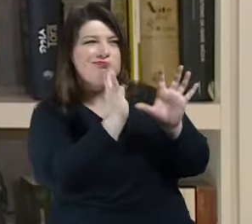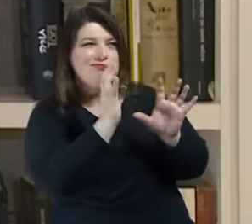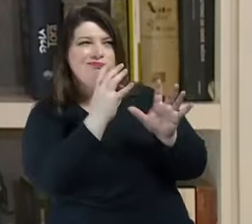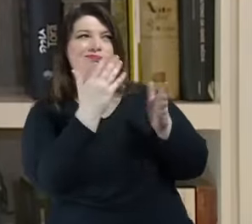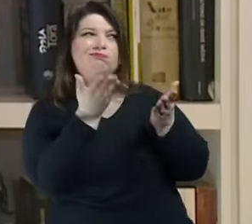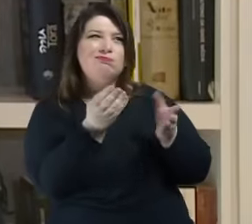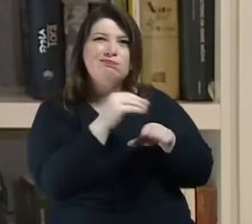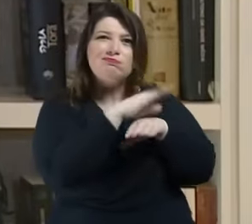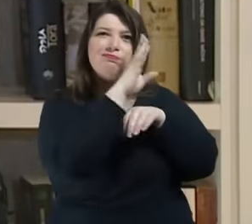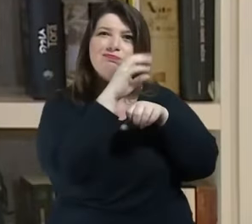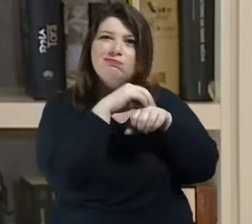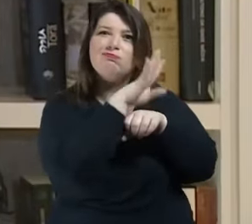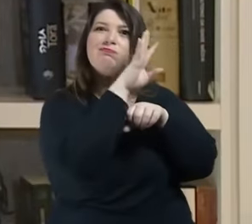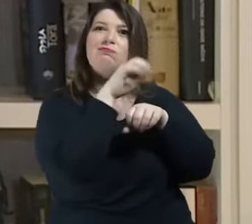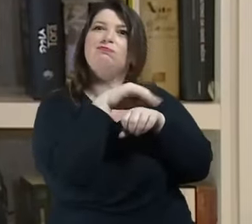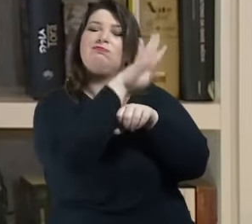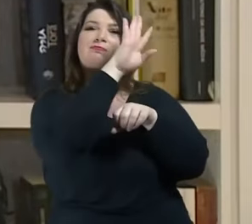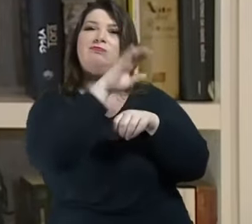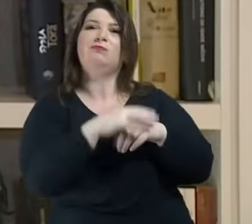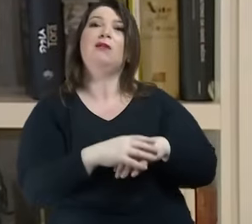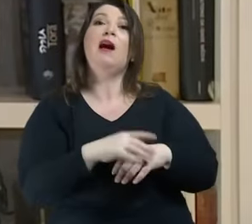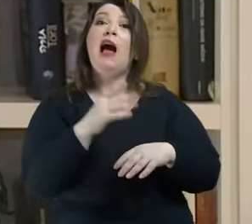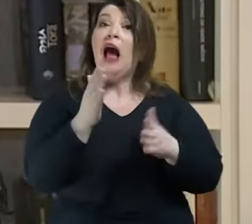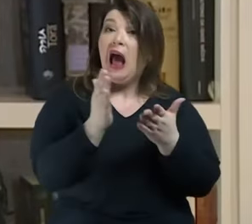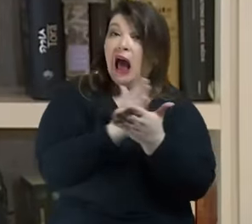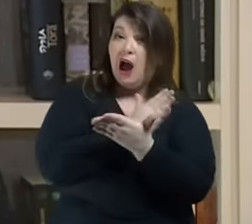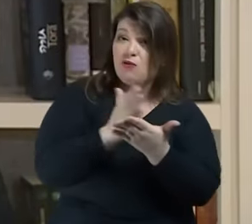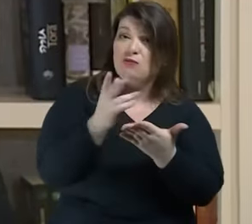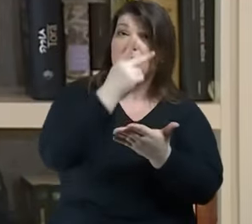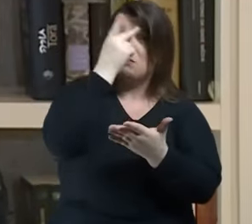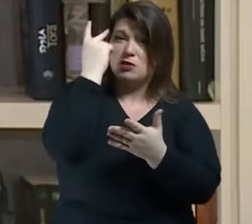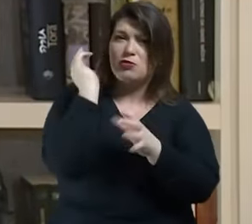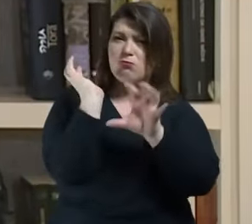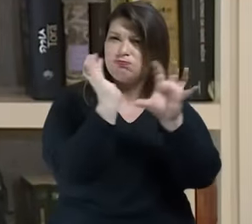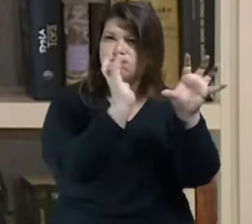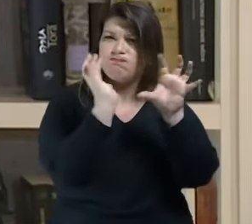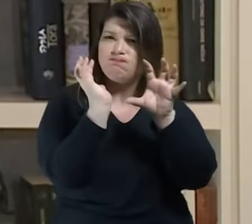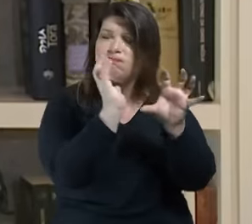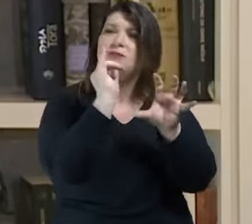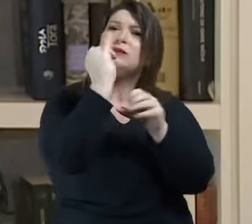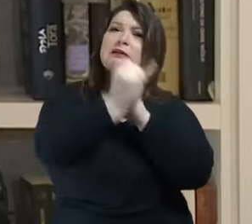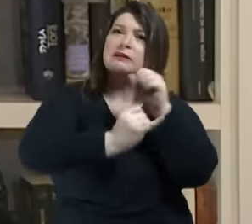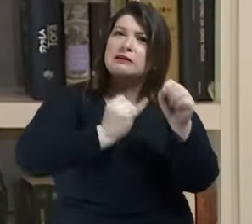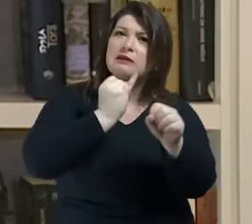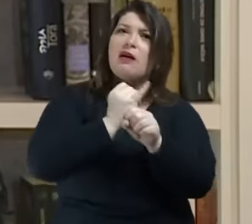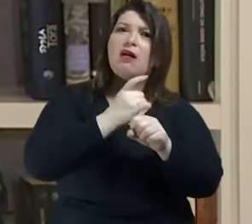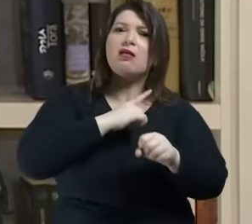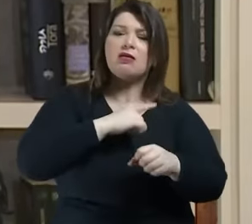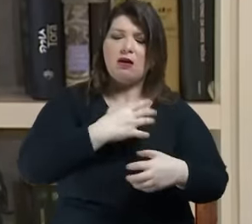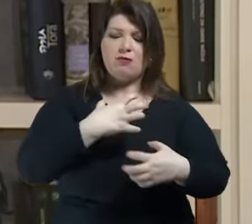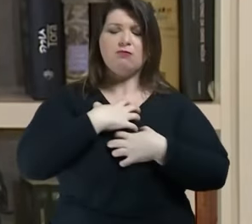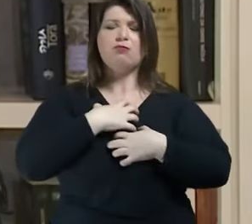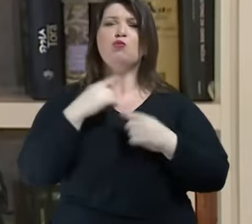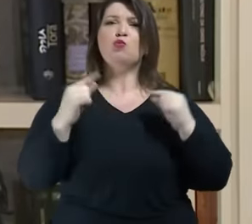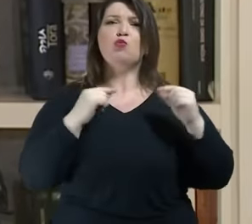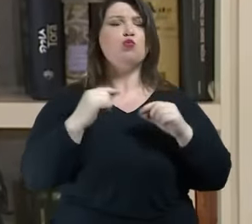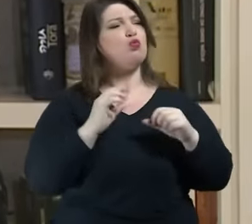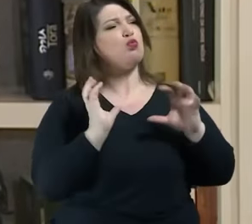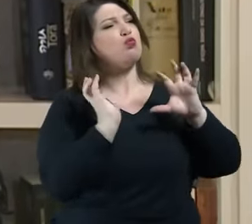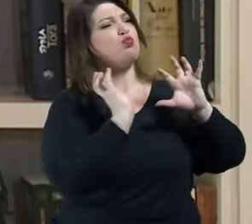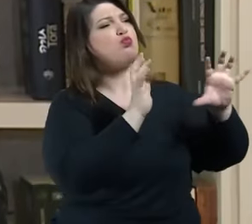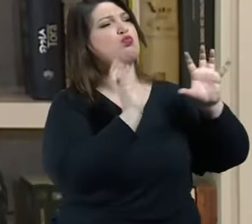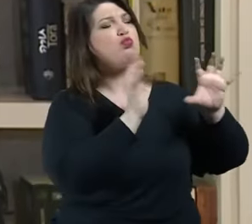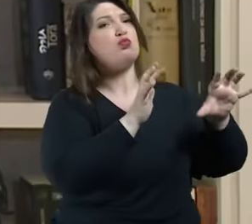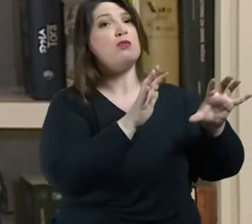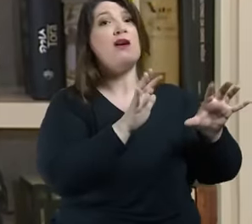influencers, alguns se posicionam claramente sobre alguma postura, causam uma tempestade, alguns são cancelados, mas a